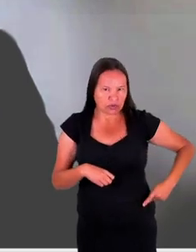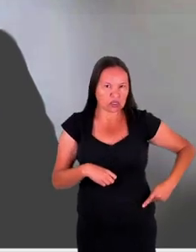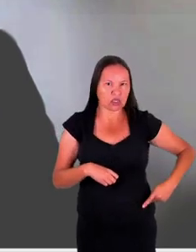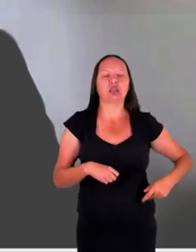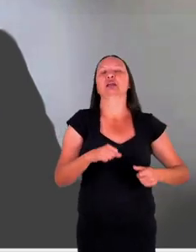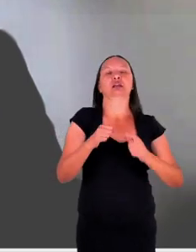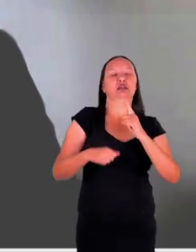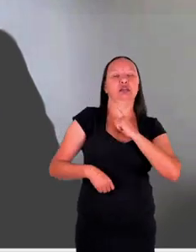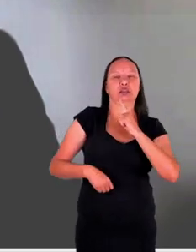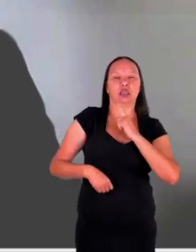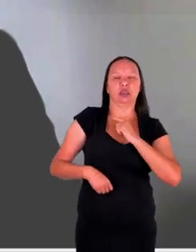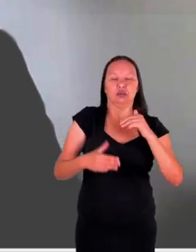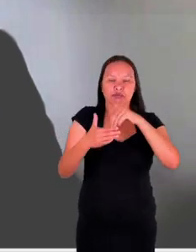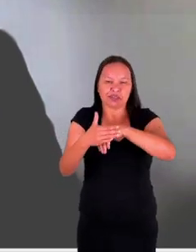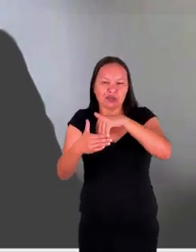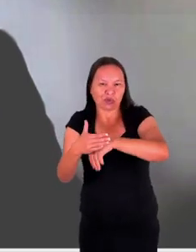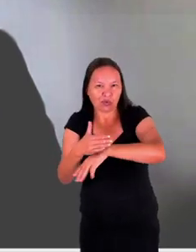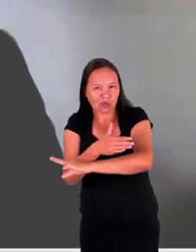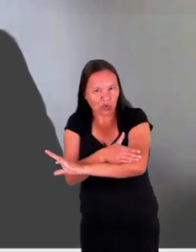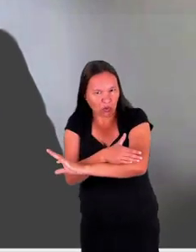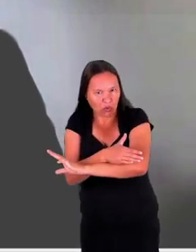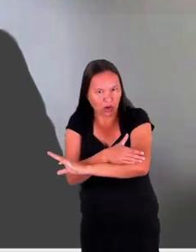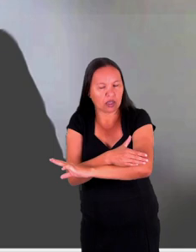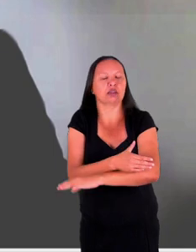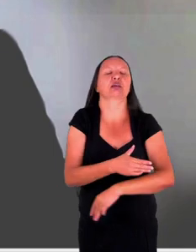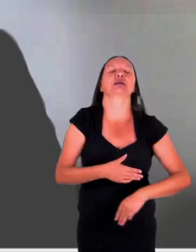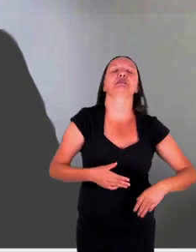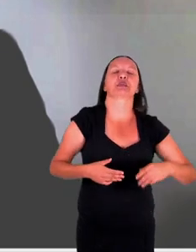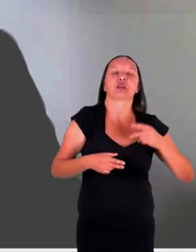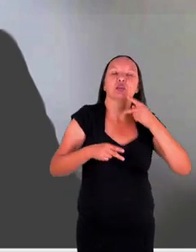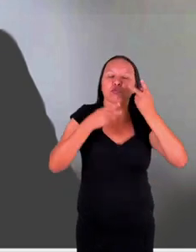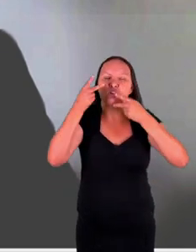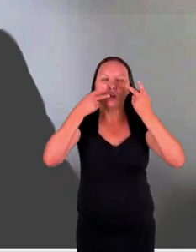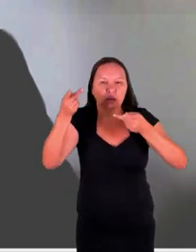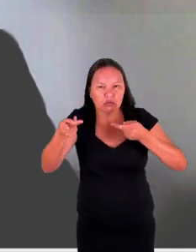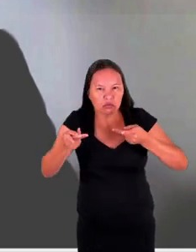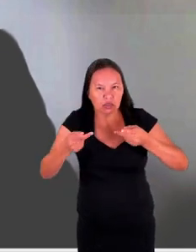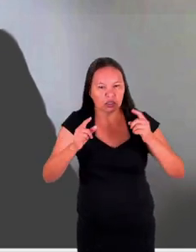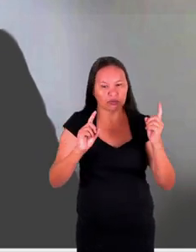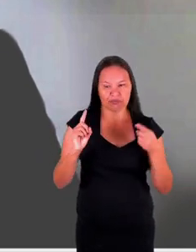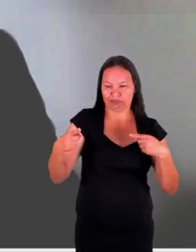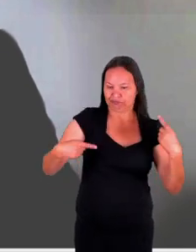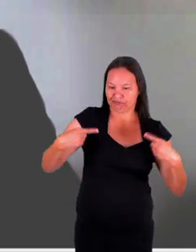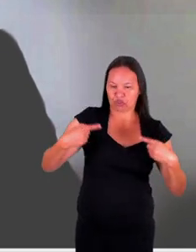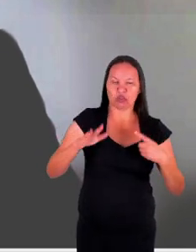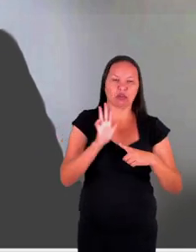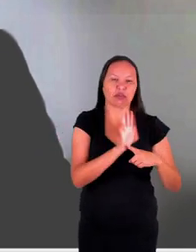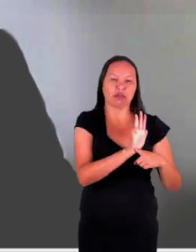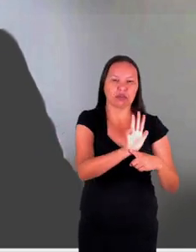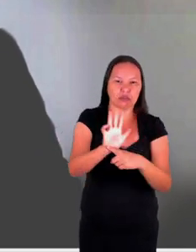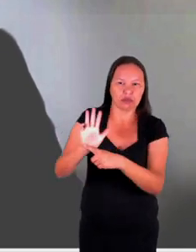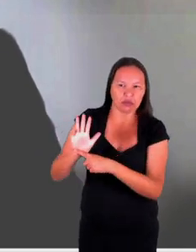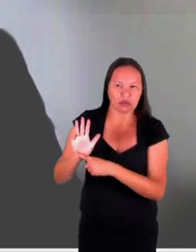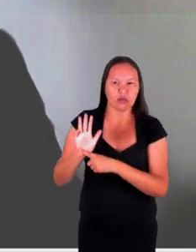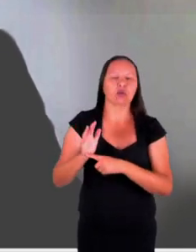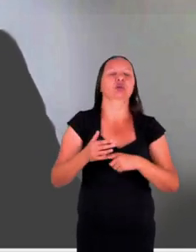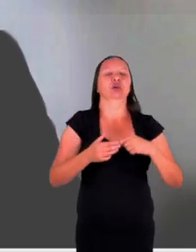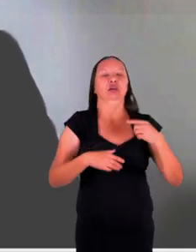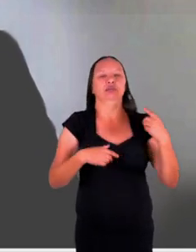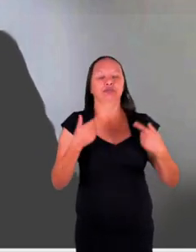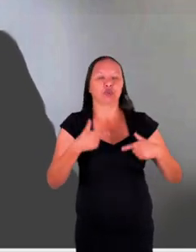uma certa simbiose, que eu quero dizer com isso, são atos que dialogam entre si e apresentam uma bem-vinda